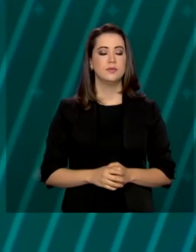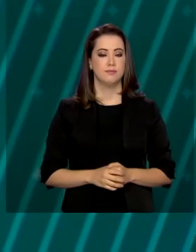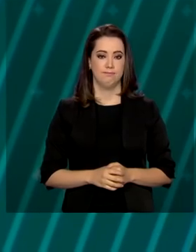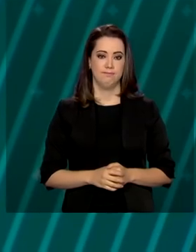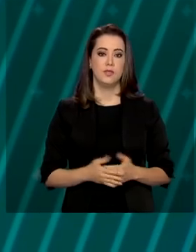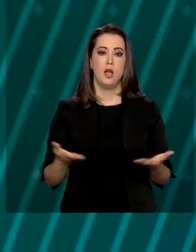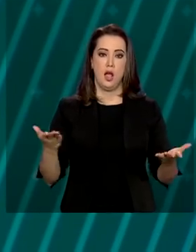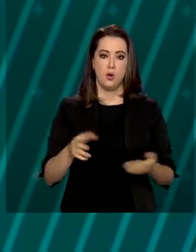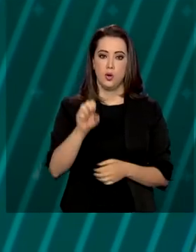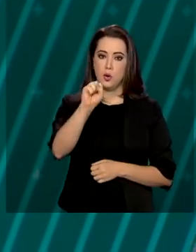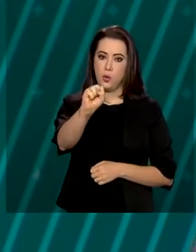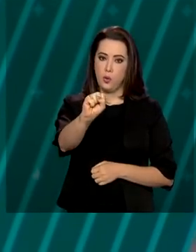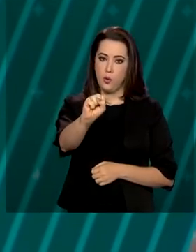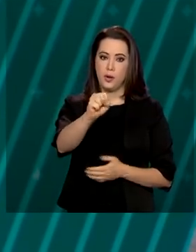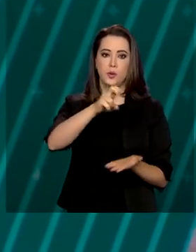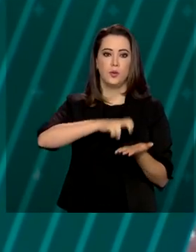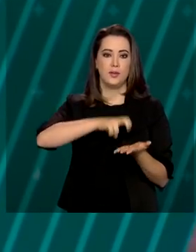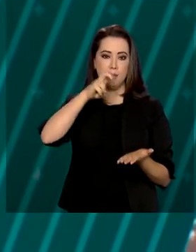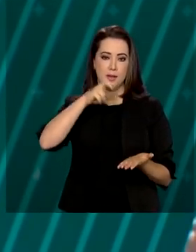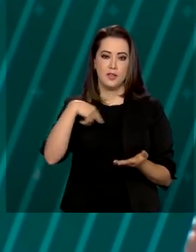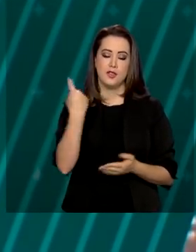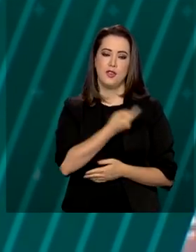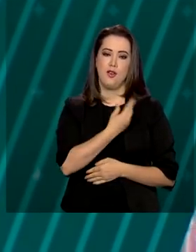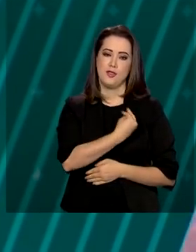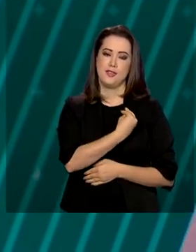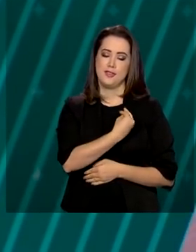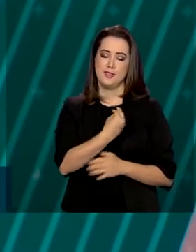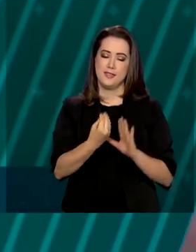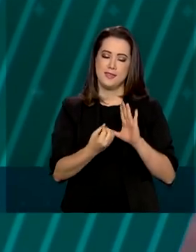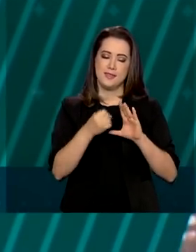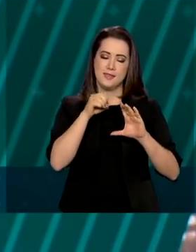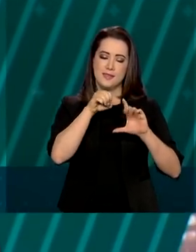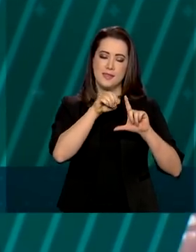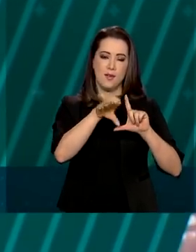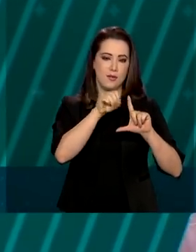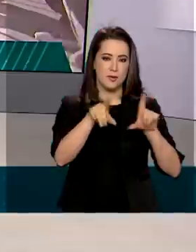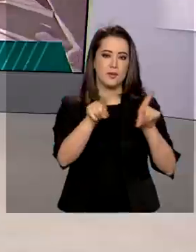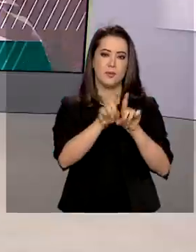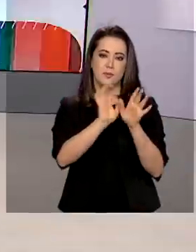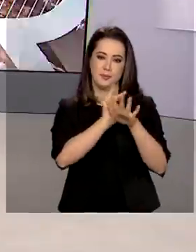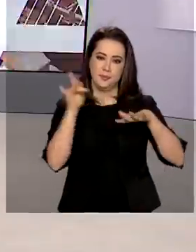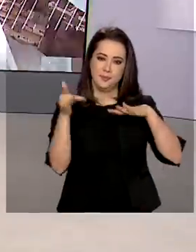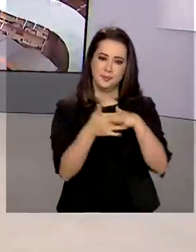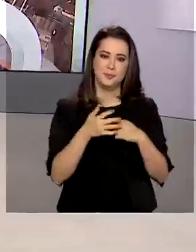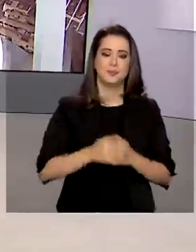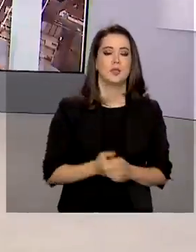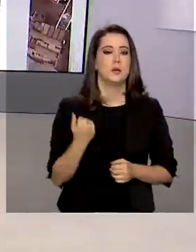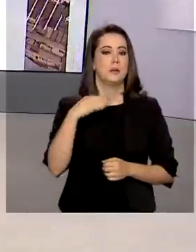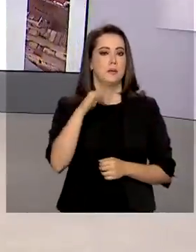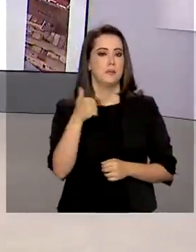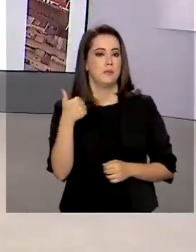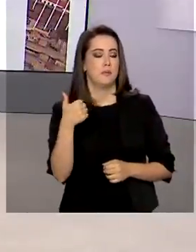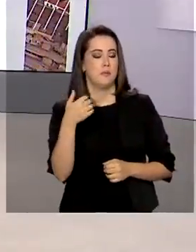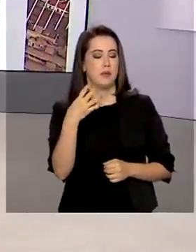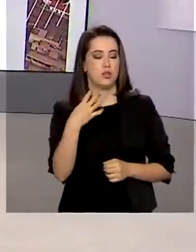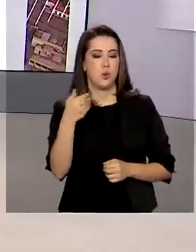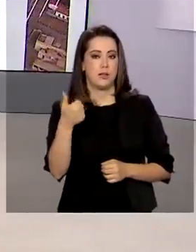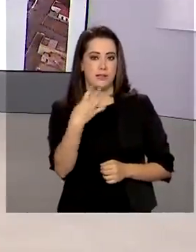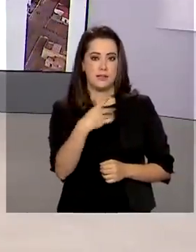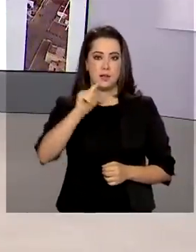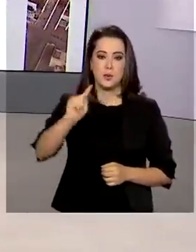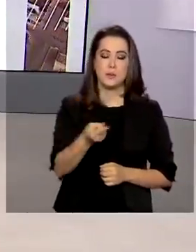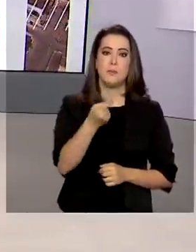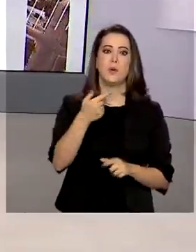São 8 horas da manhã. Estamos ao vivo também pelas redes sociais. Mais de 414